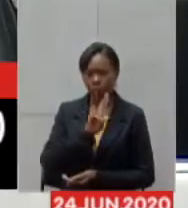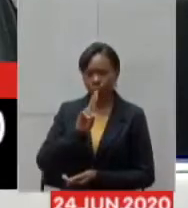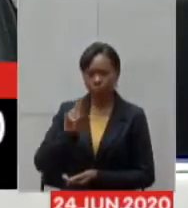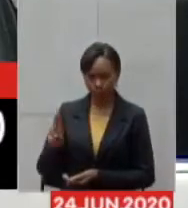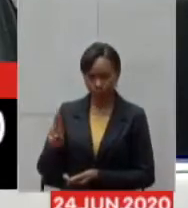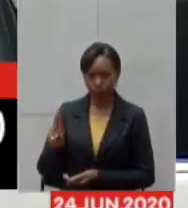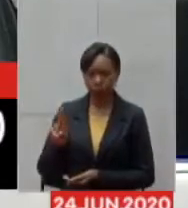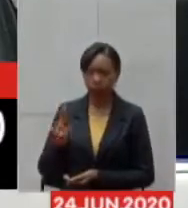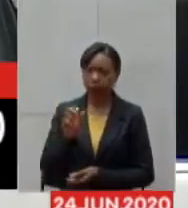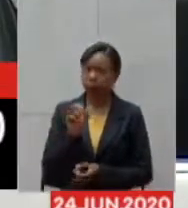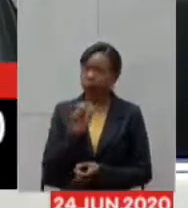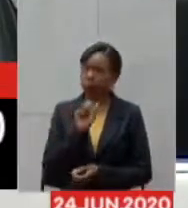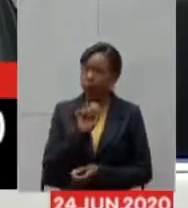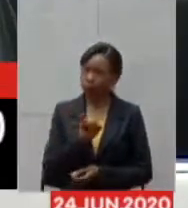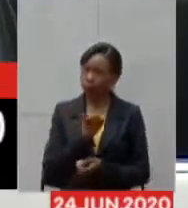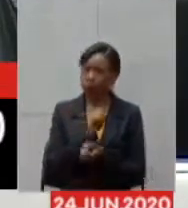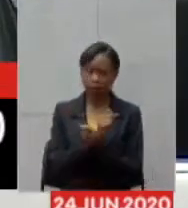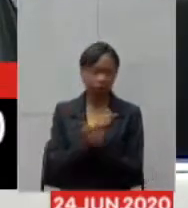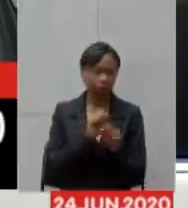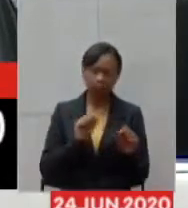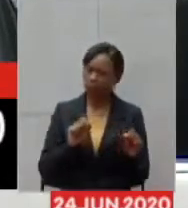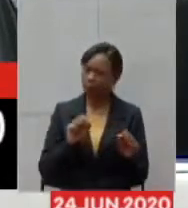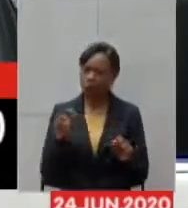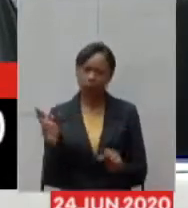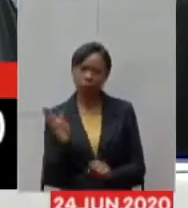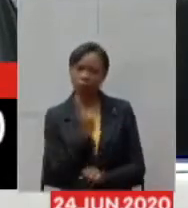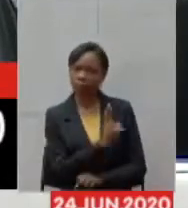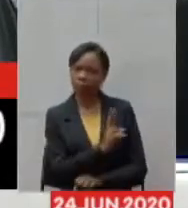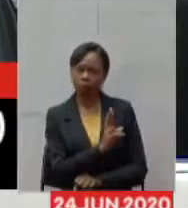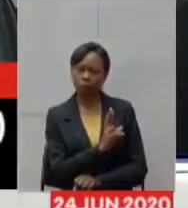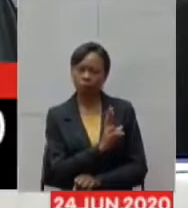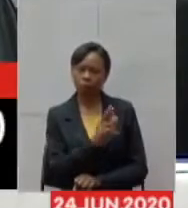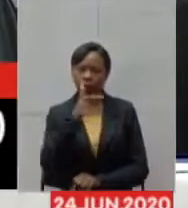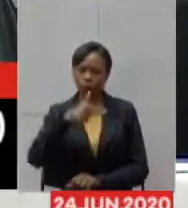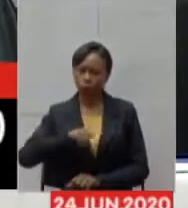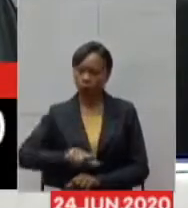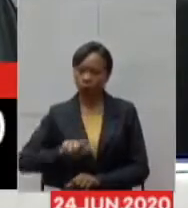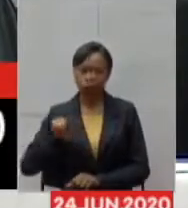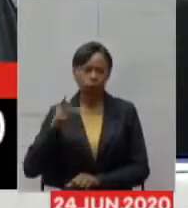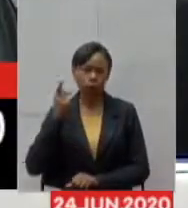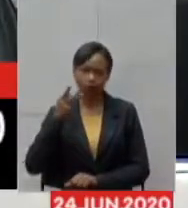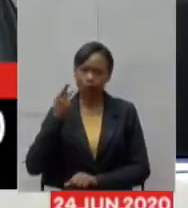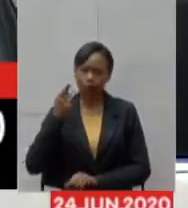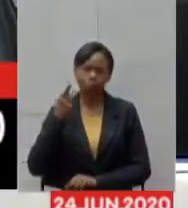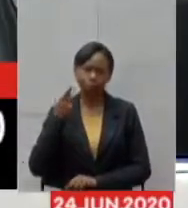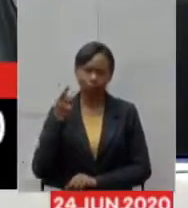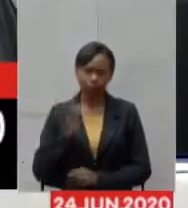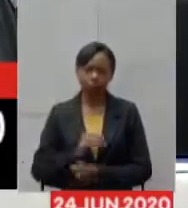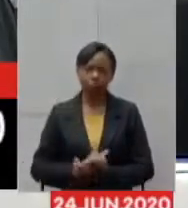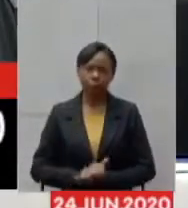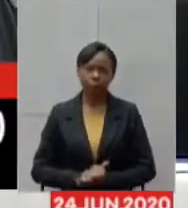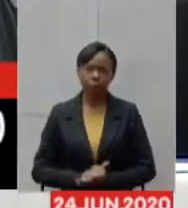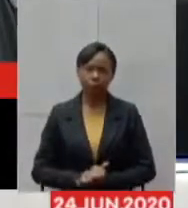possibilidade de réplica ou tréplica dos parlamentares ou do convidado.